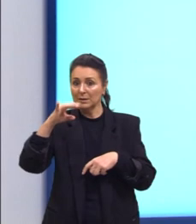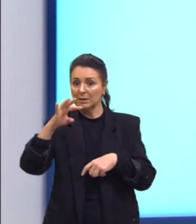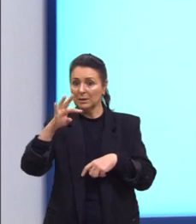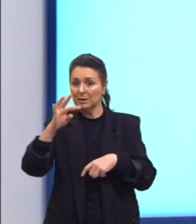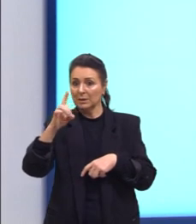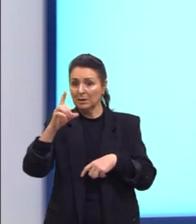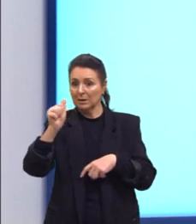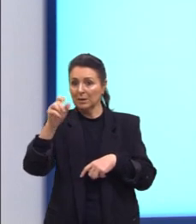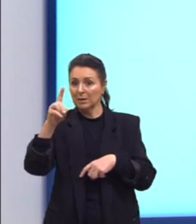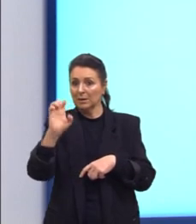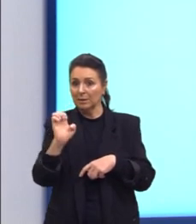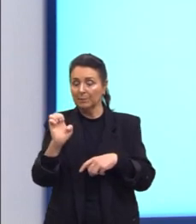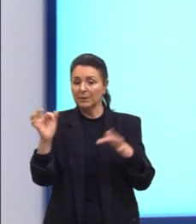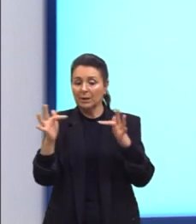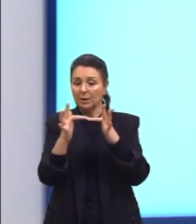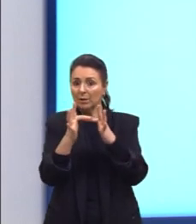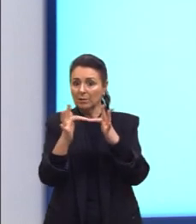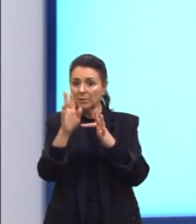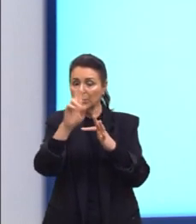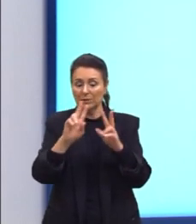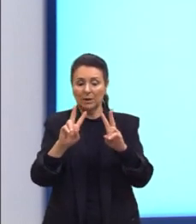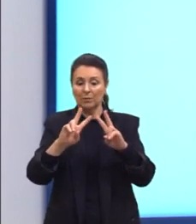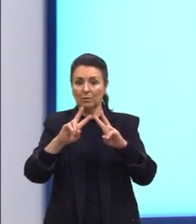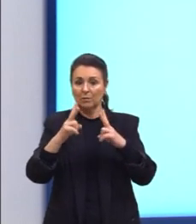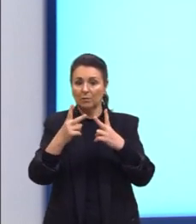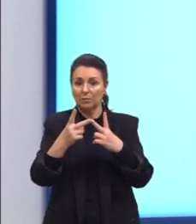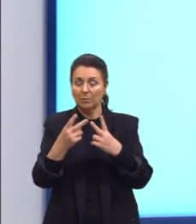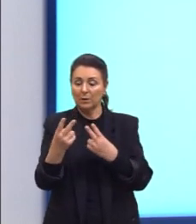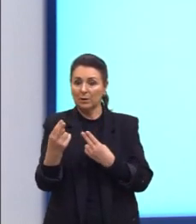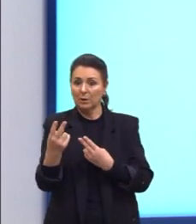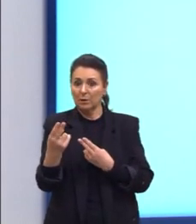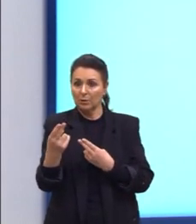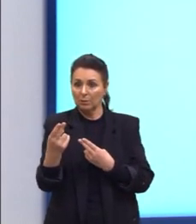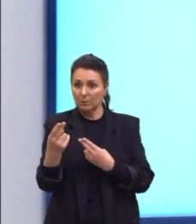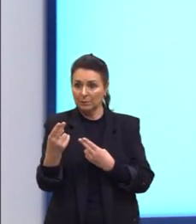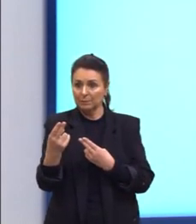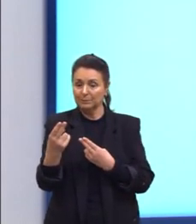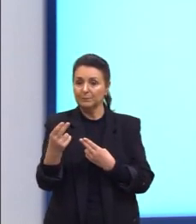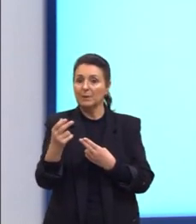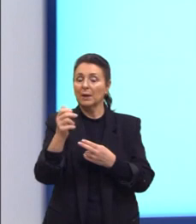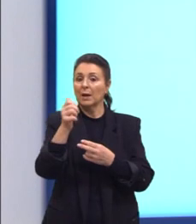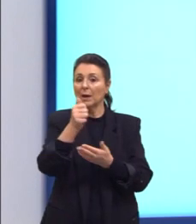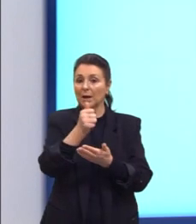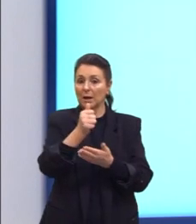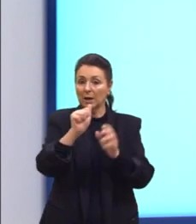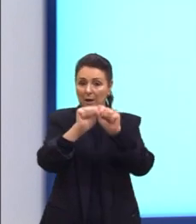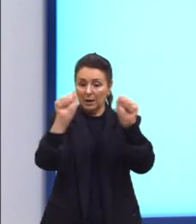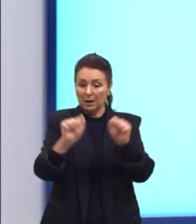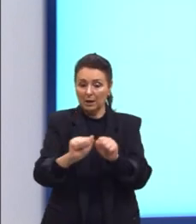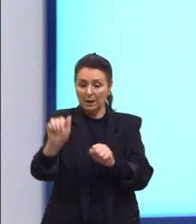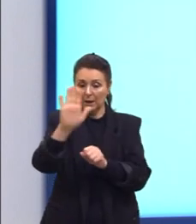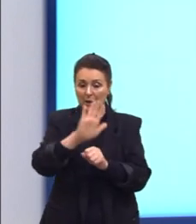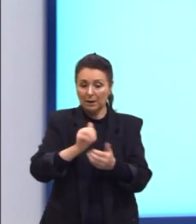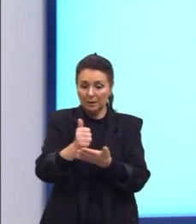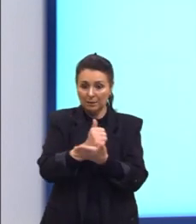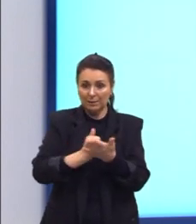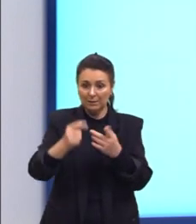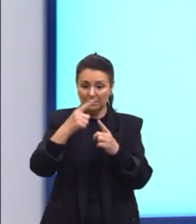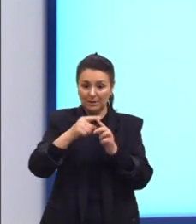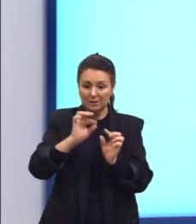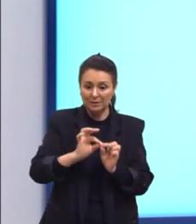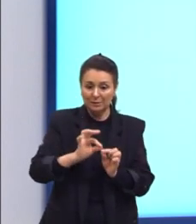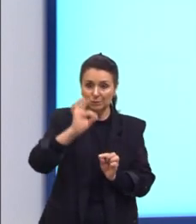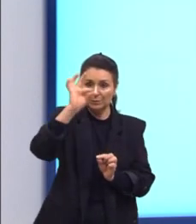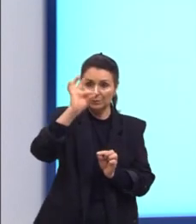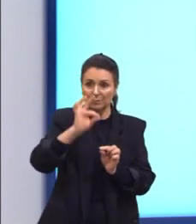utilizamos é volume igual área da base vezes altura. Então, V